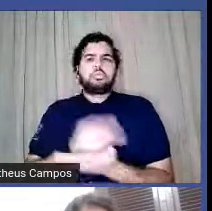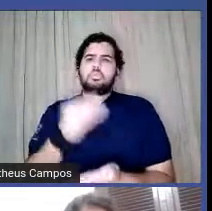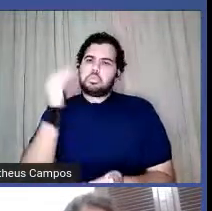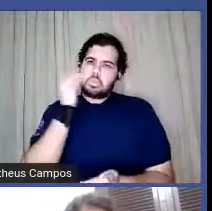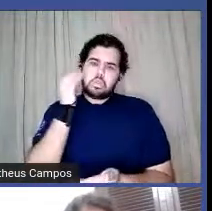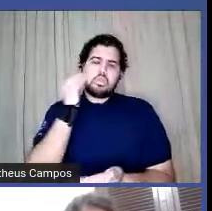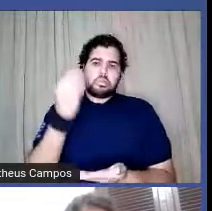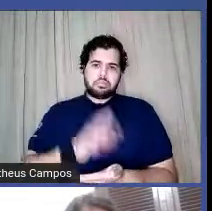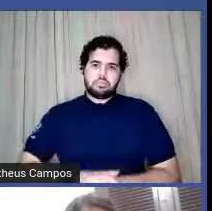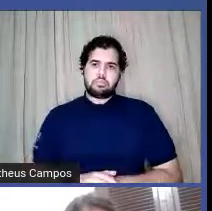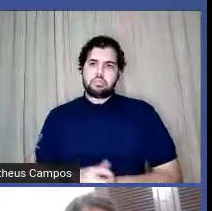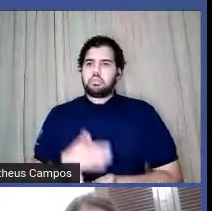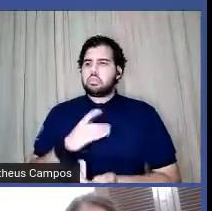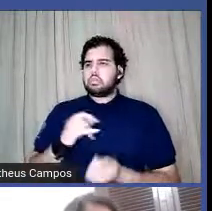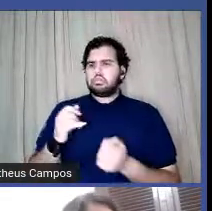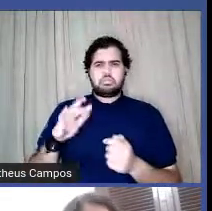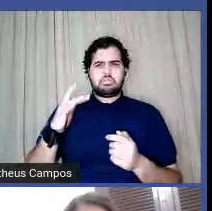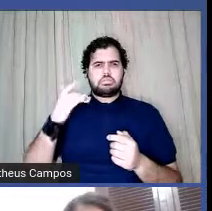O meu celular travou.